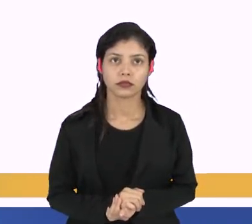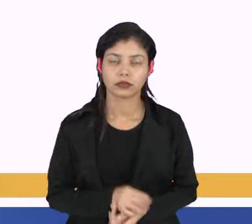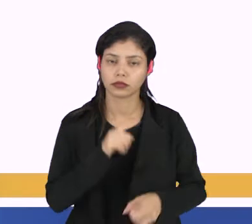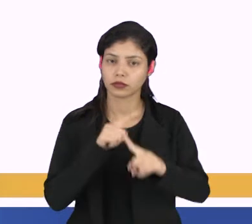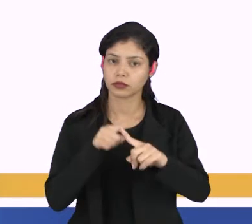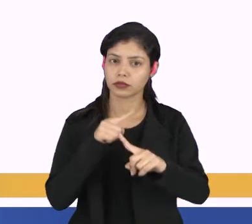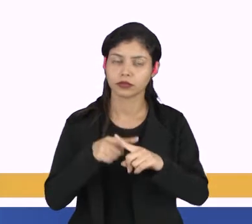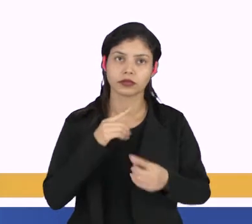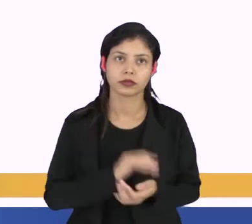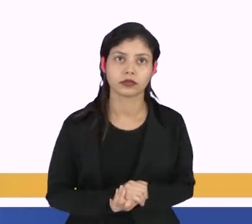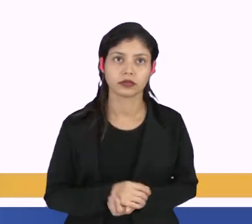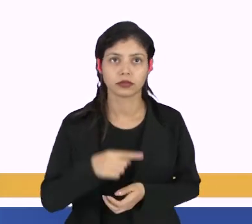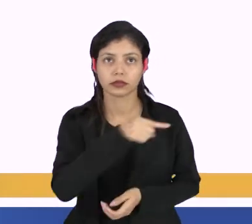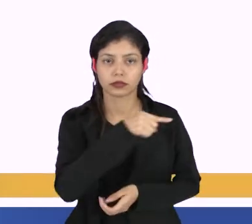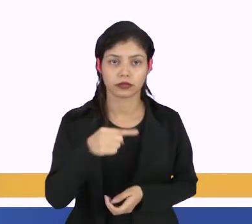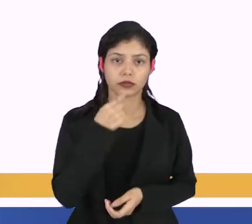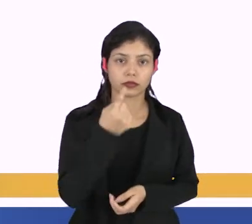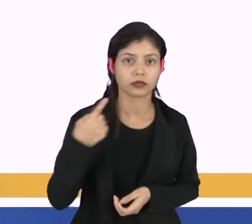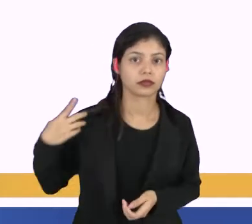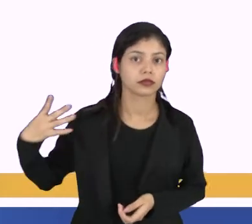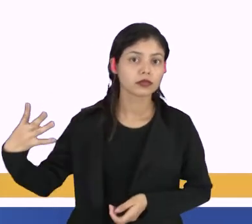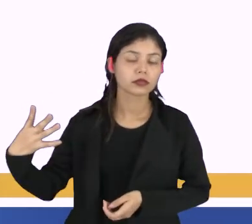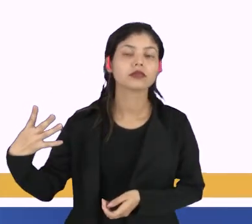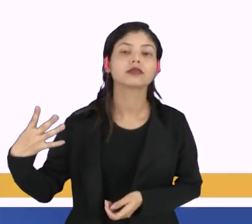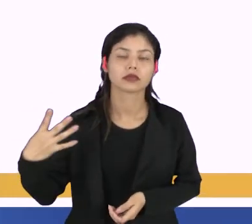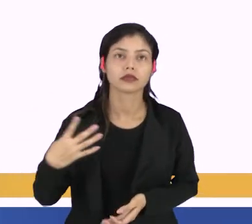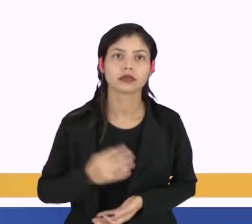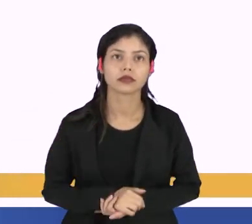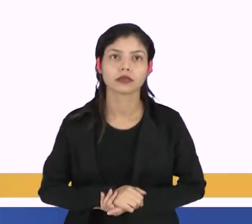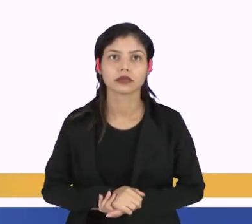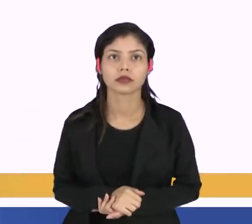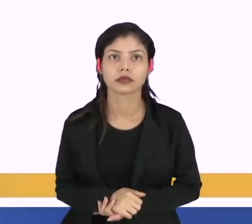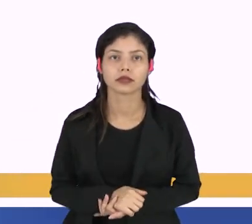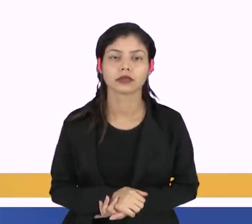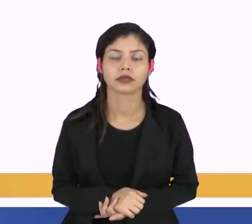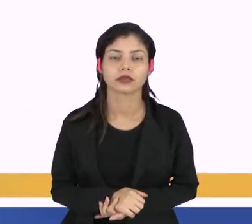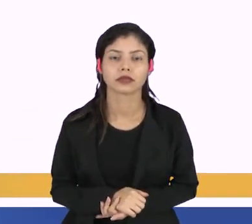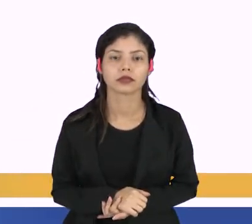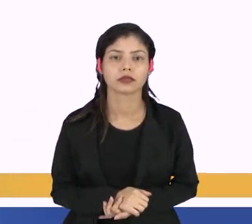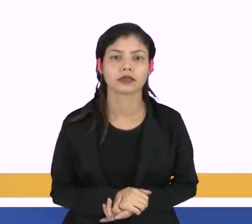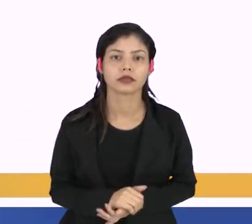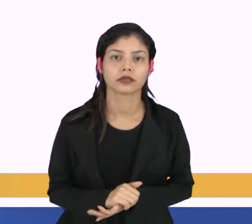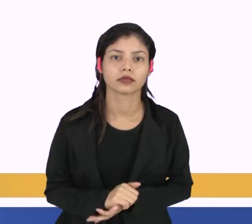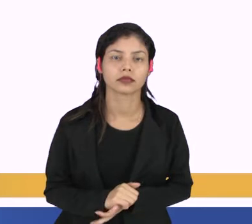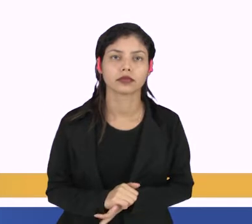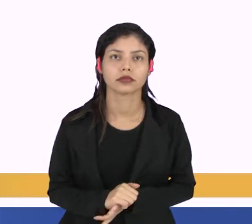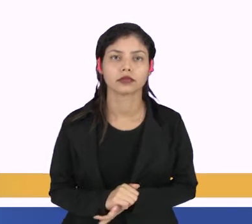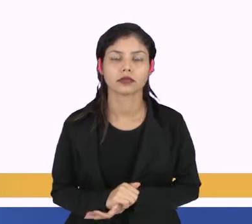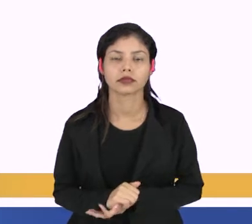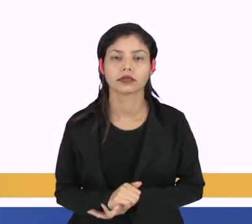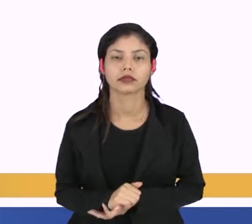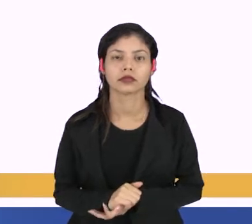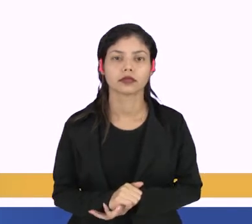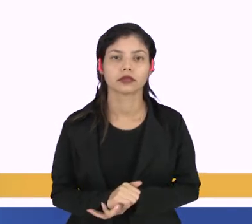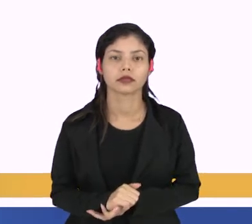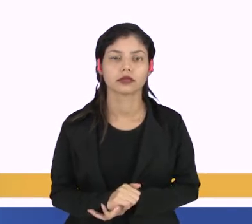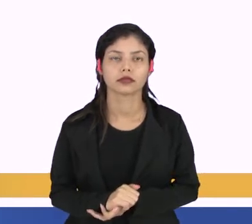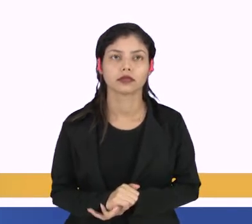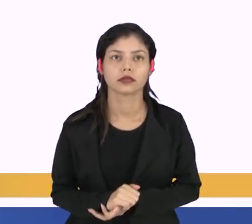multiplicar pela coluna da segunda matriz. E aí nós vamos ter na primeira linha da